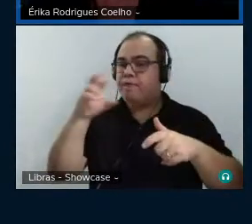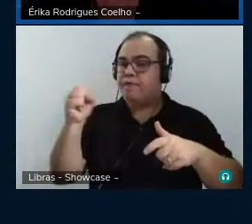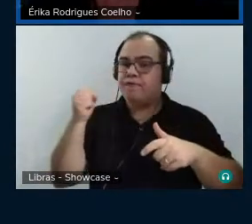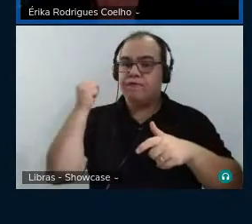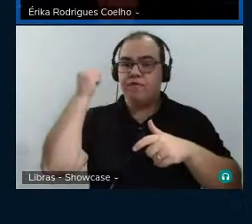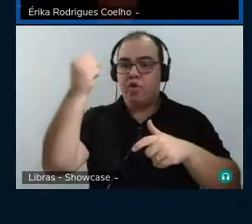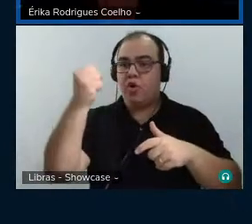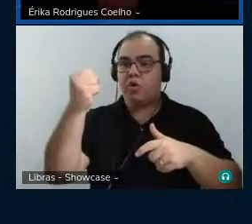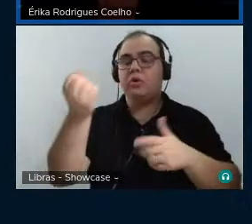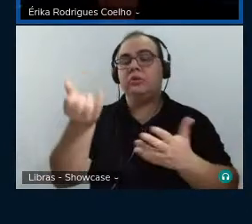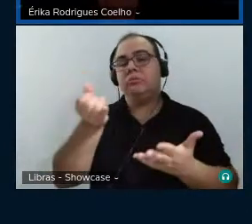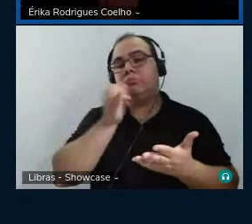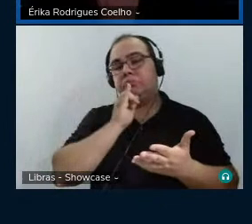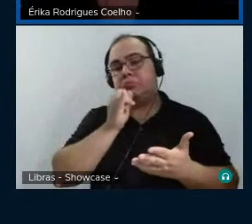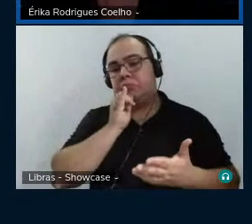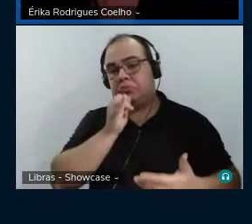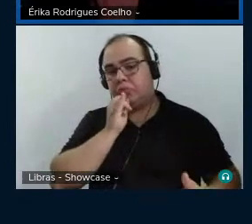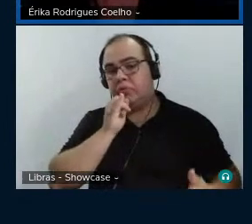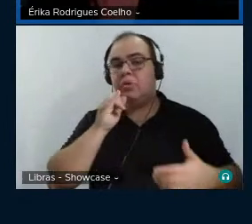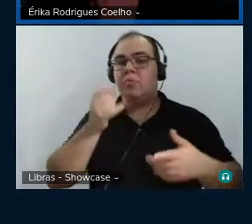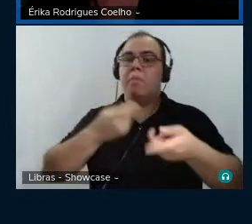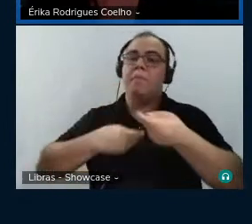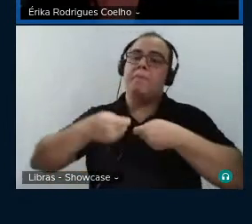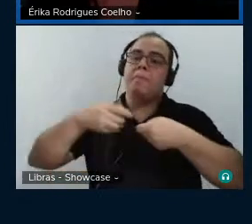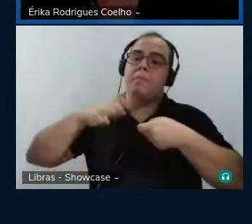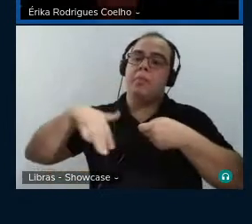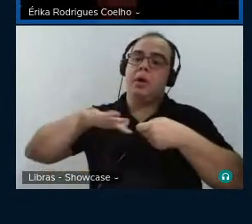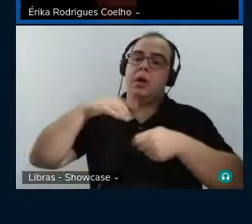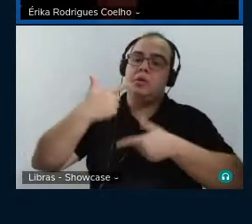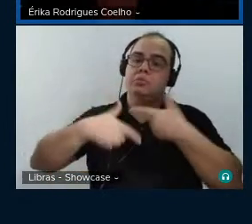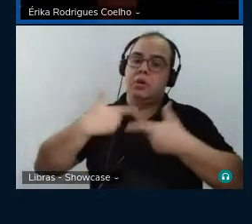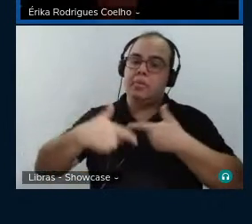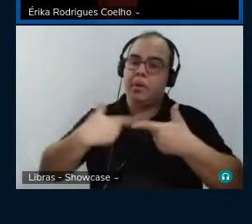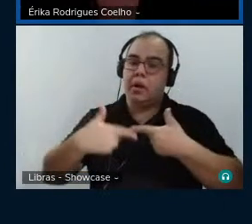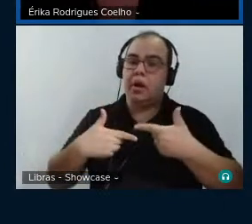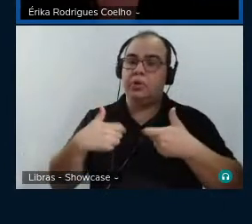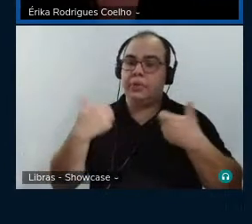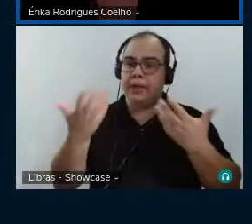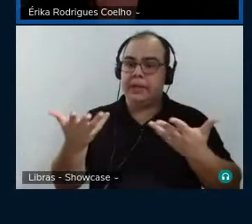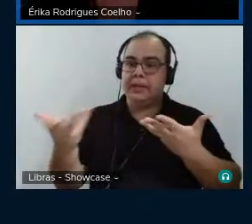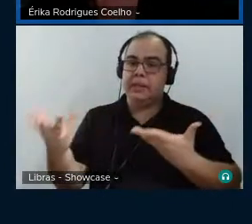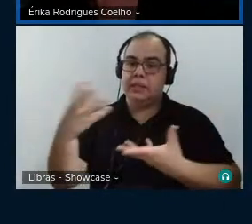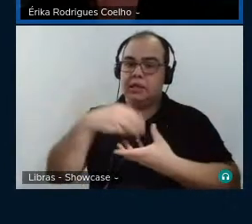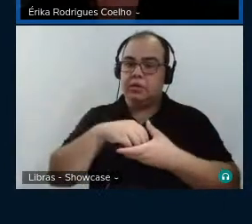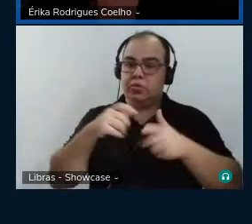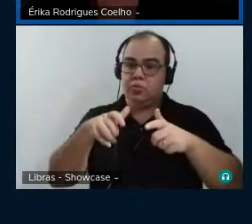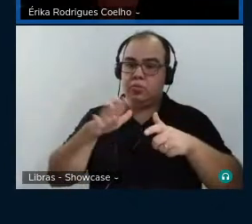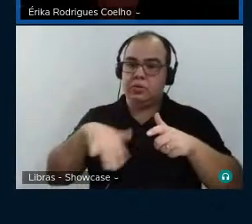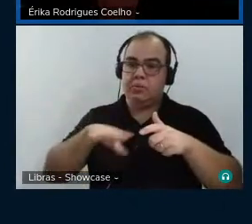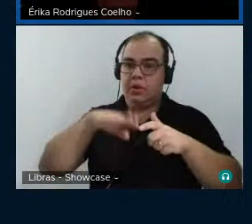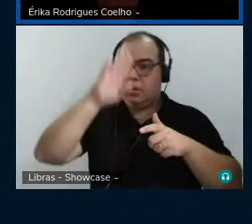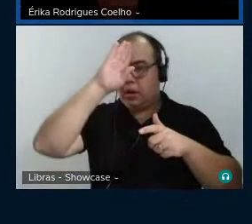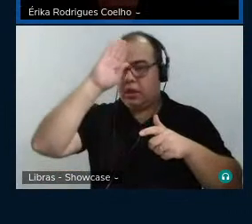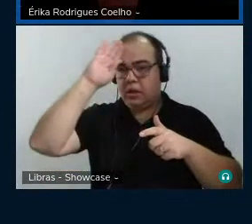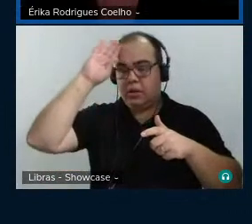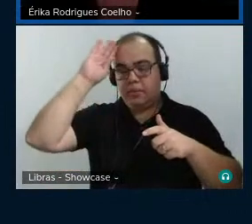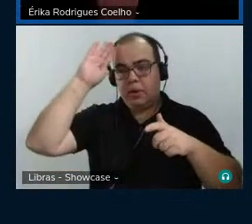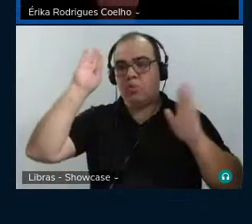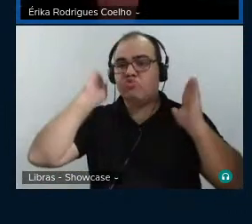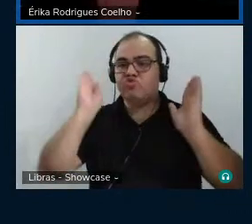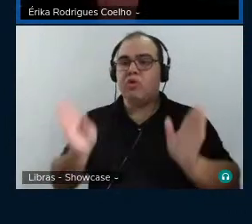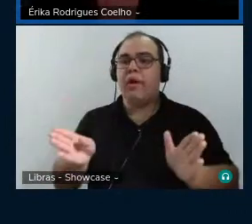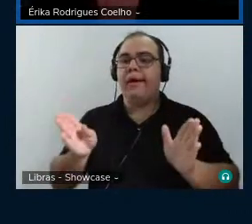No caso aí do mercado de trabalho. E dentro também do espaço acadêmico, que já é um espaço acadêmico